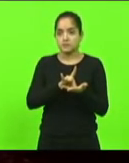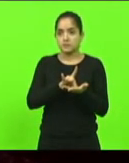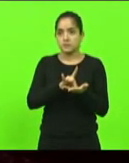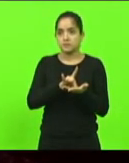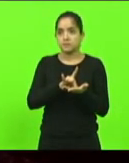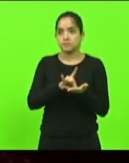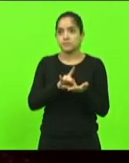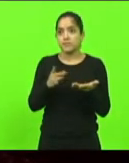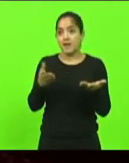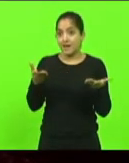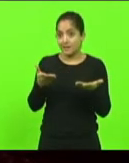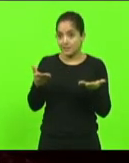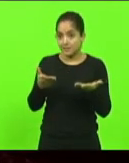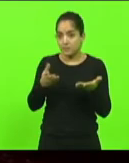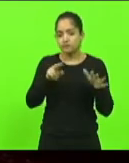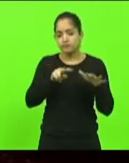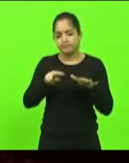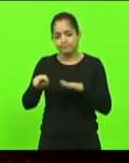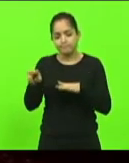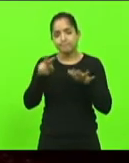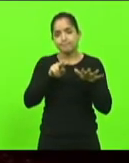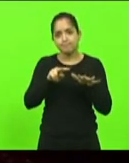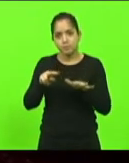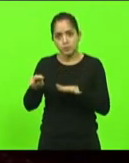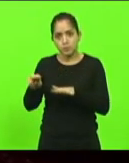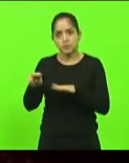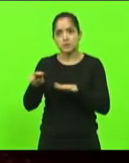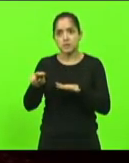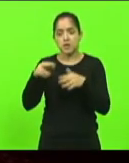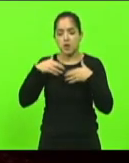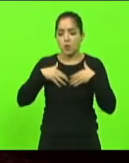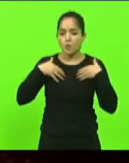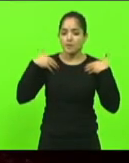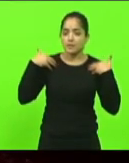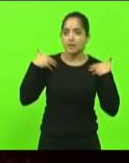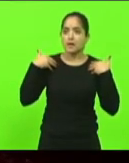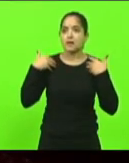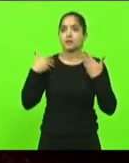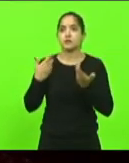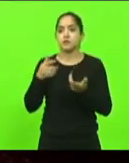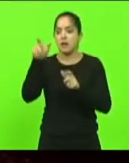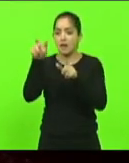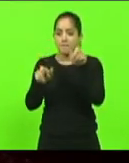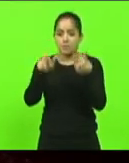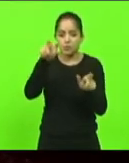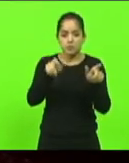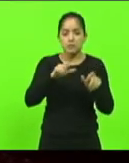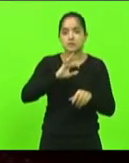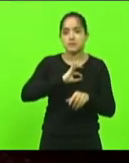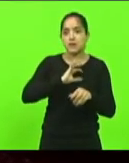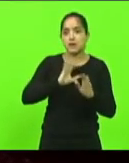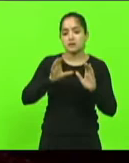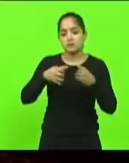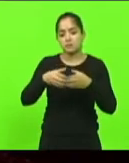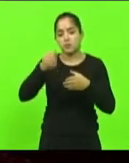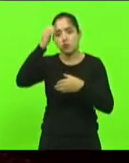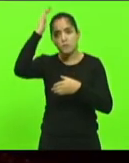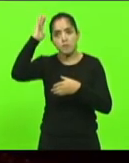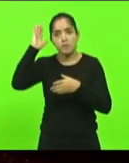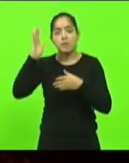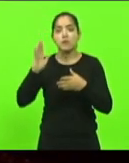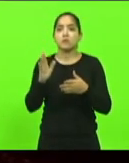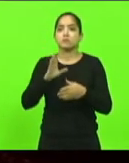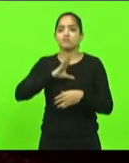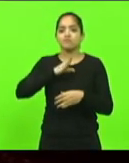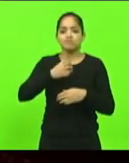praticamente toda semana, fizemos homenagem a policiais, a bombeiros, por ato de bravura,